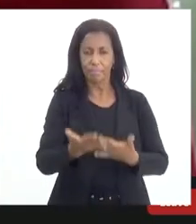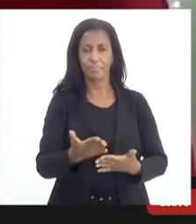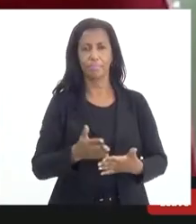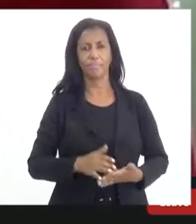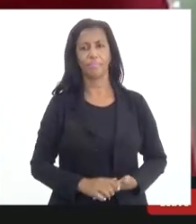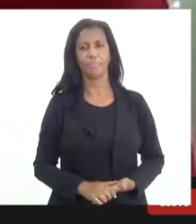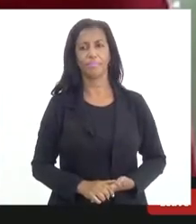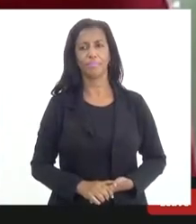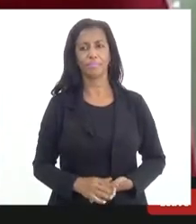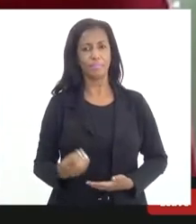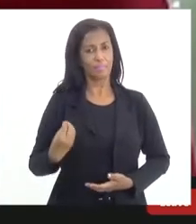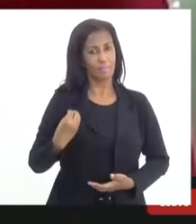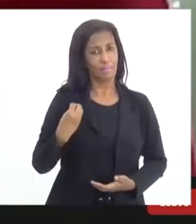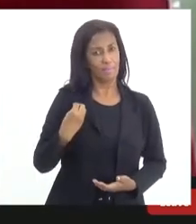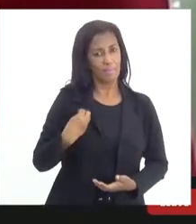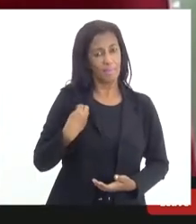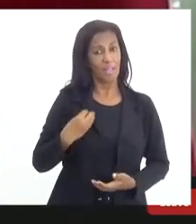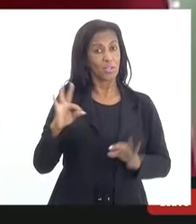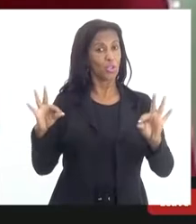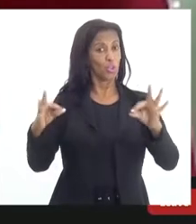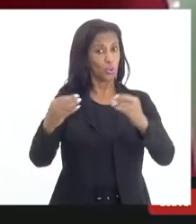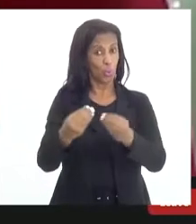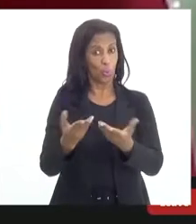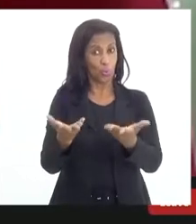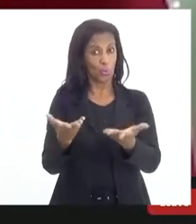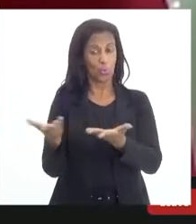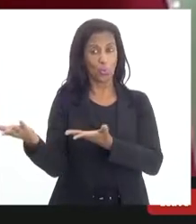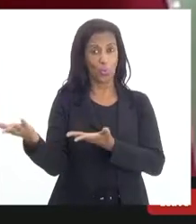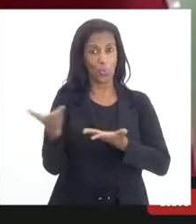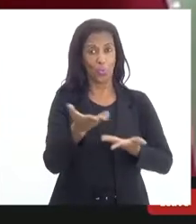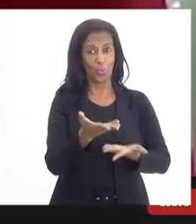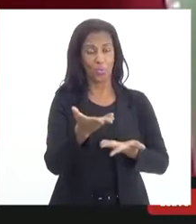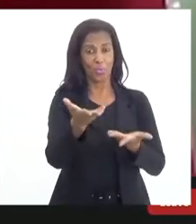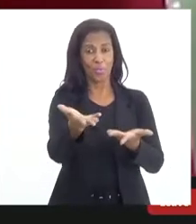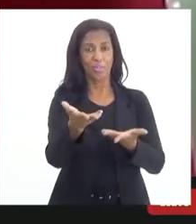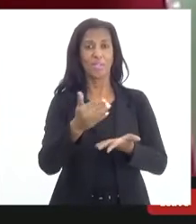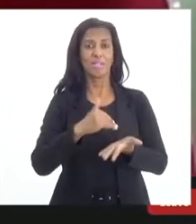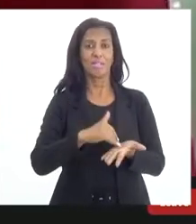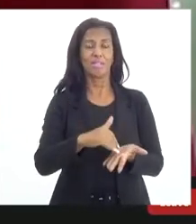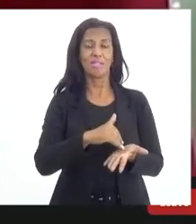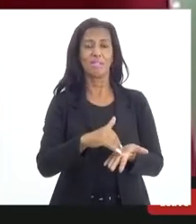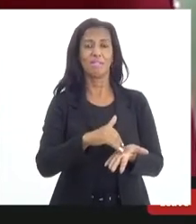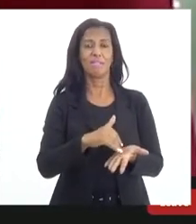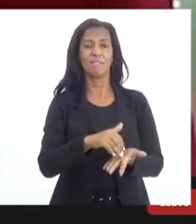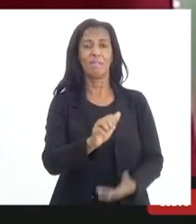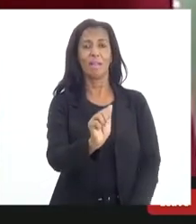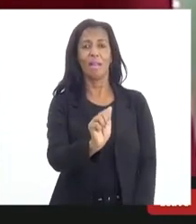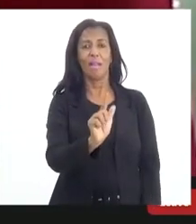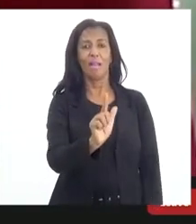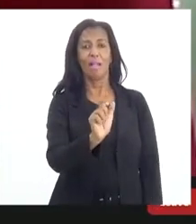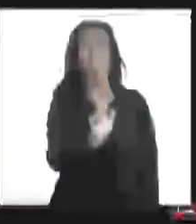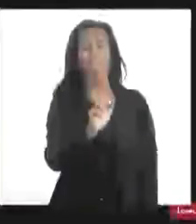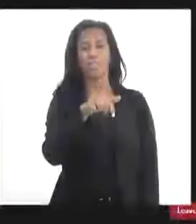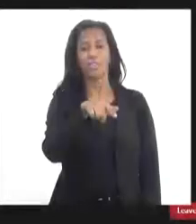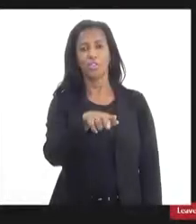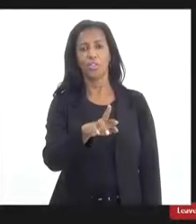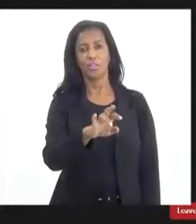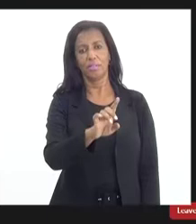presença de todos e todas, eu passo, então, a palavra ao nosso secretário, Alexandre Kiep.